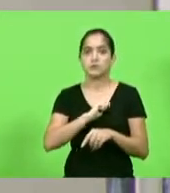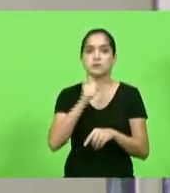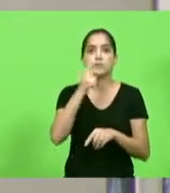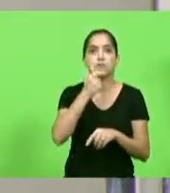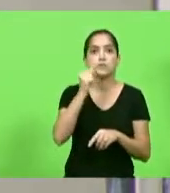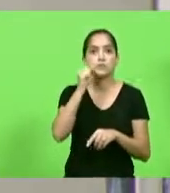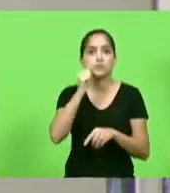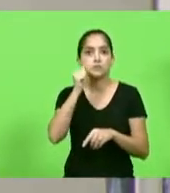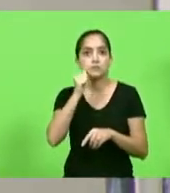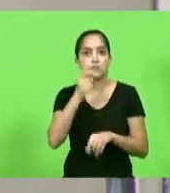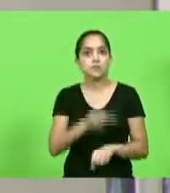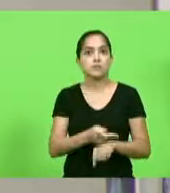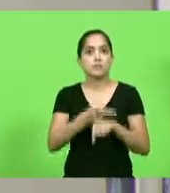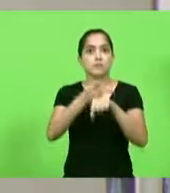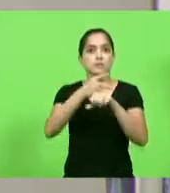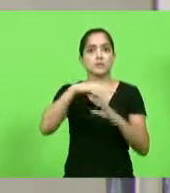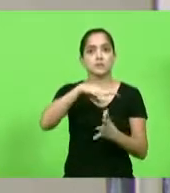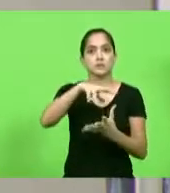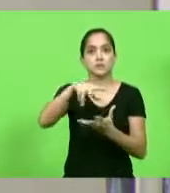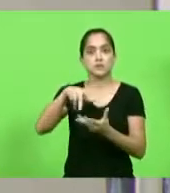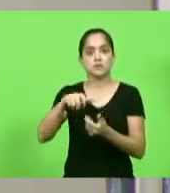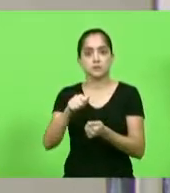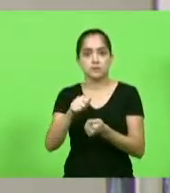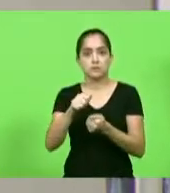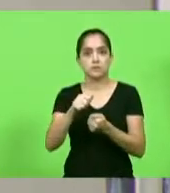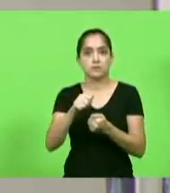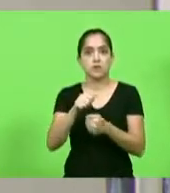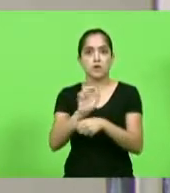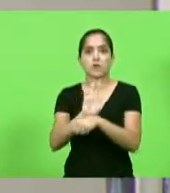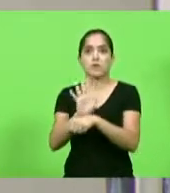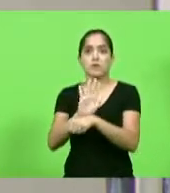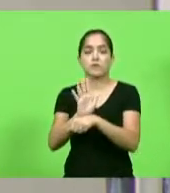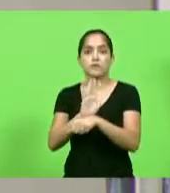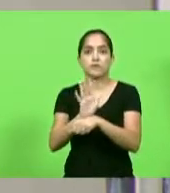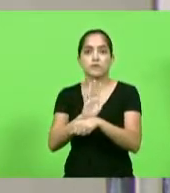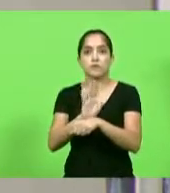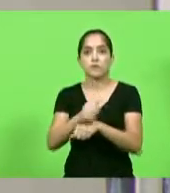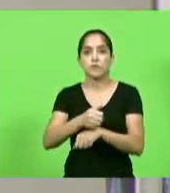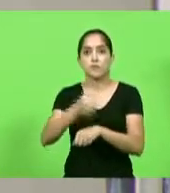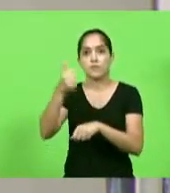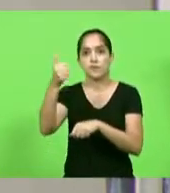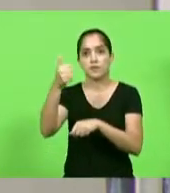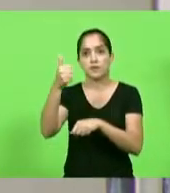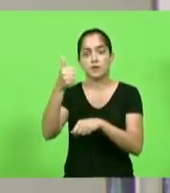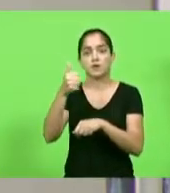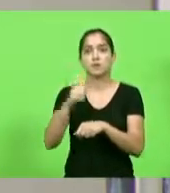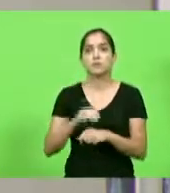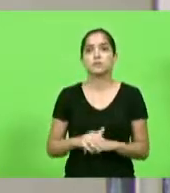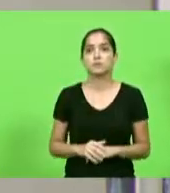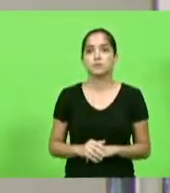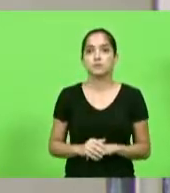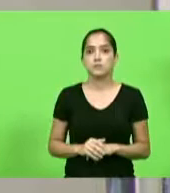premiação internacional do filme Albertina, com o melhor longa-metragem do Festival de Cinema